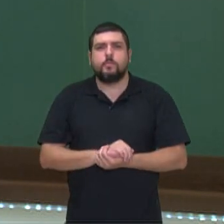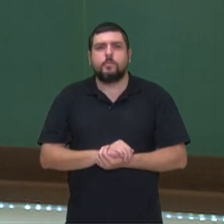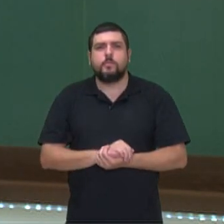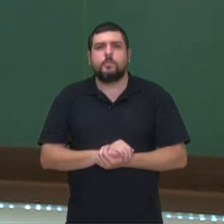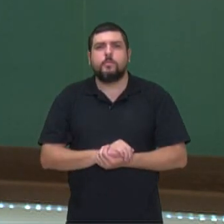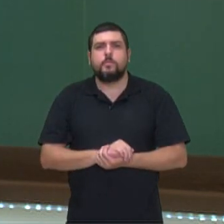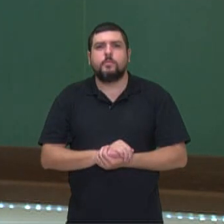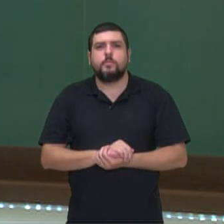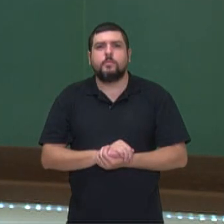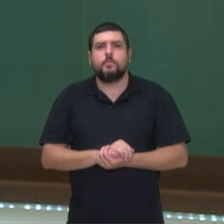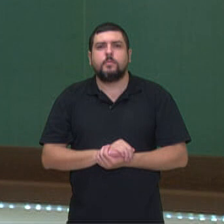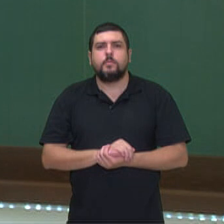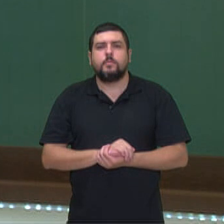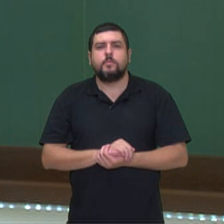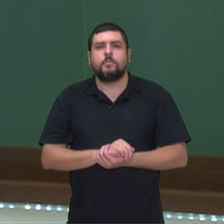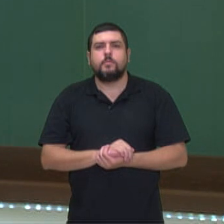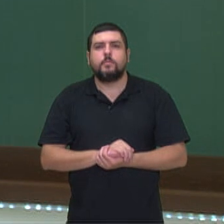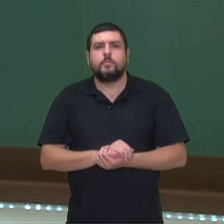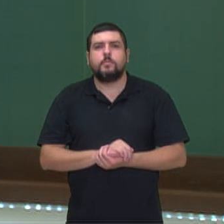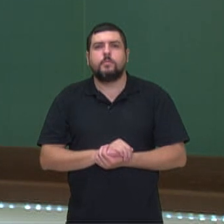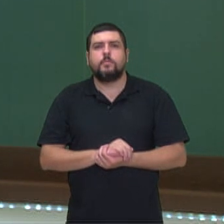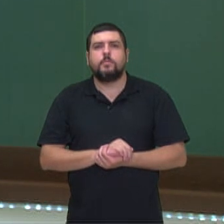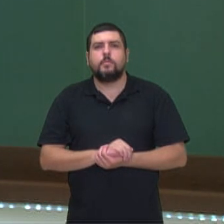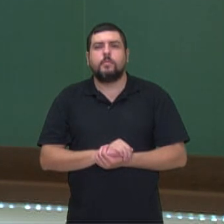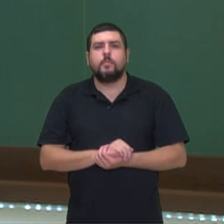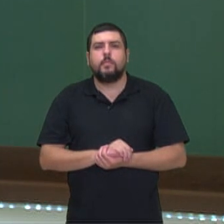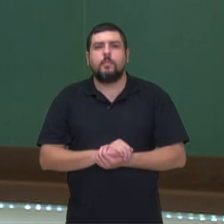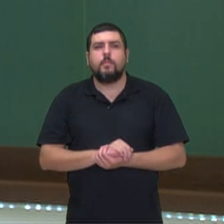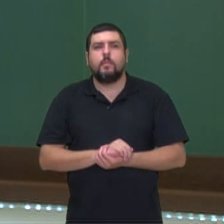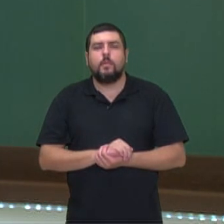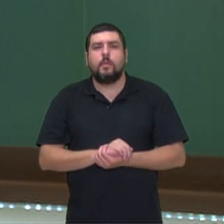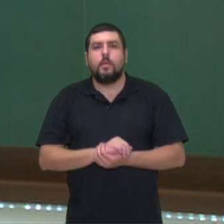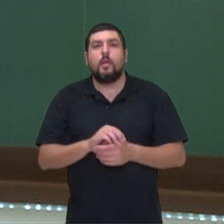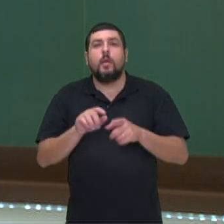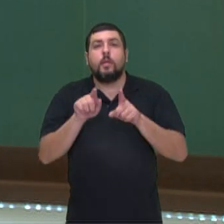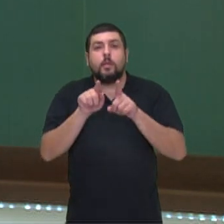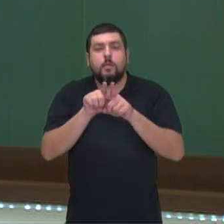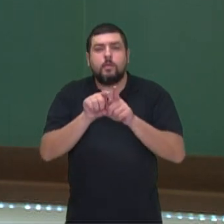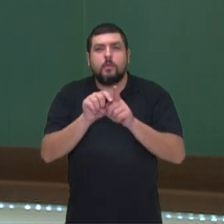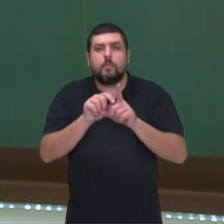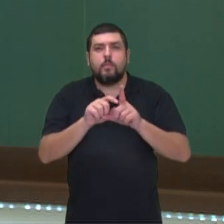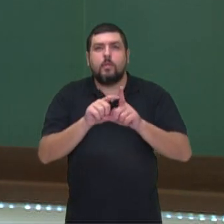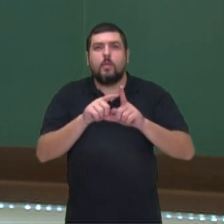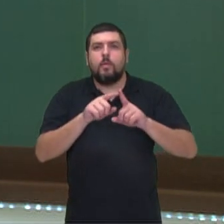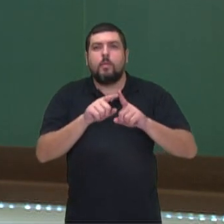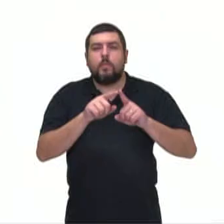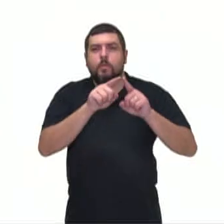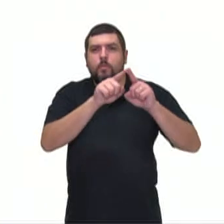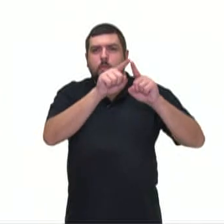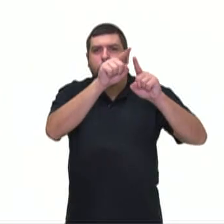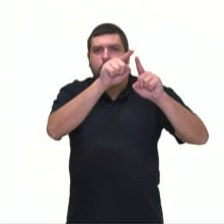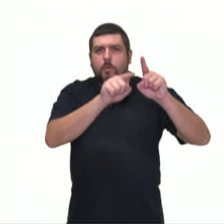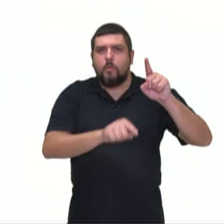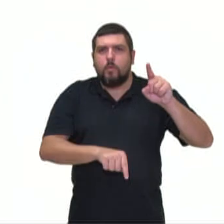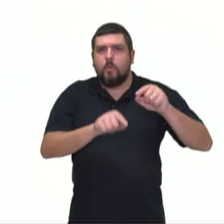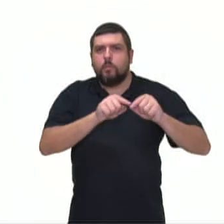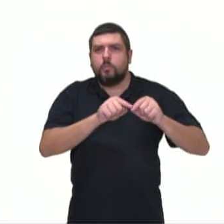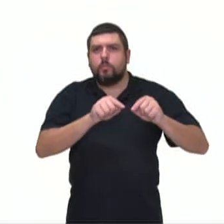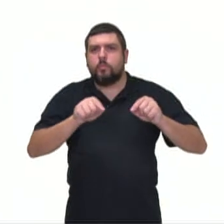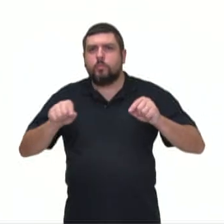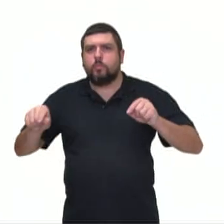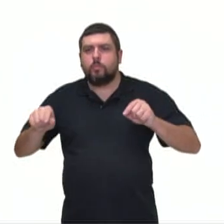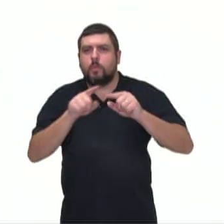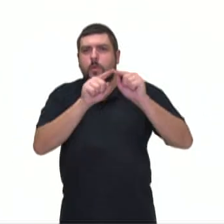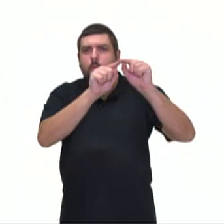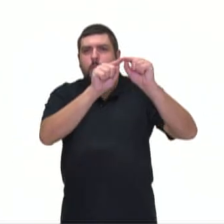Tá bom? Que é o par ordenado. E marcar esse número, gente, muito bem, Marcar o número suficiente de pontos até